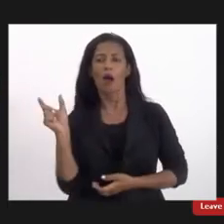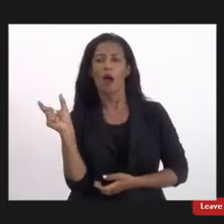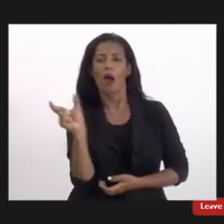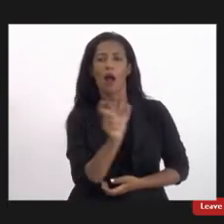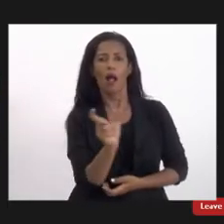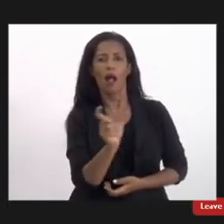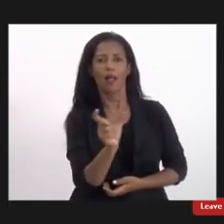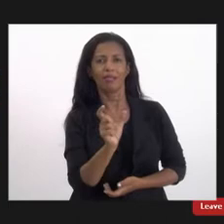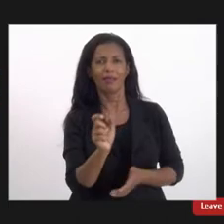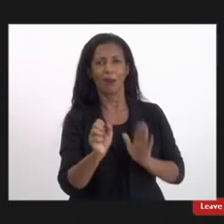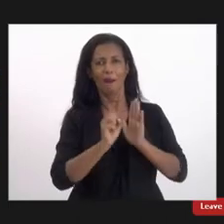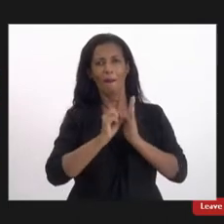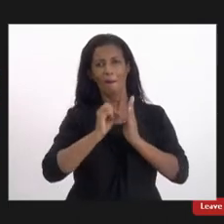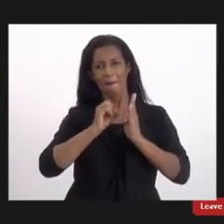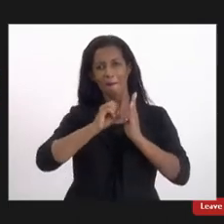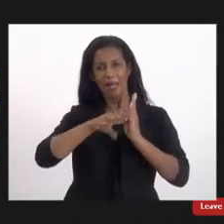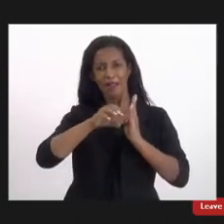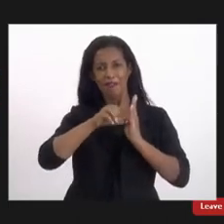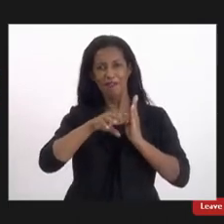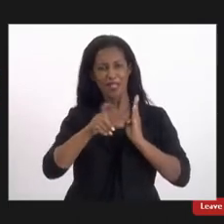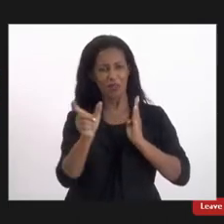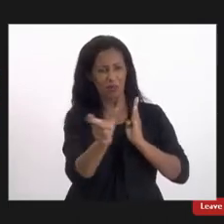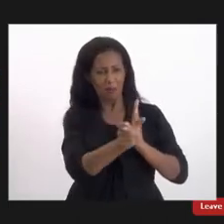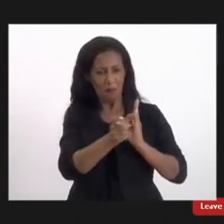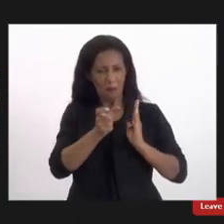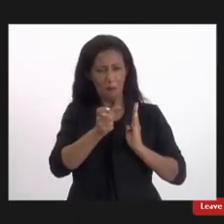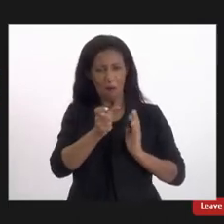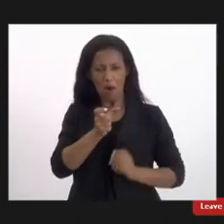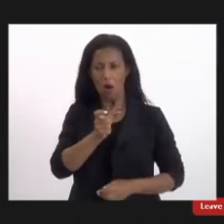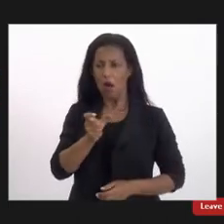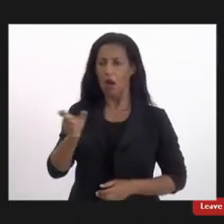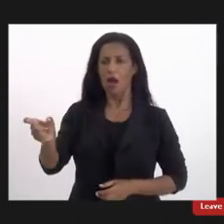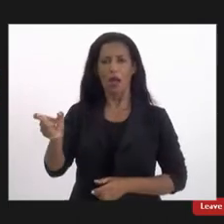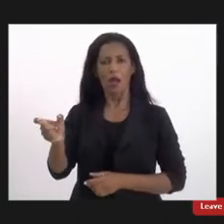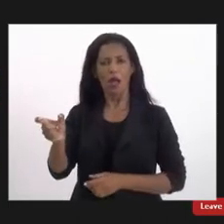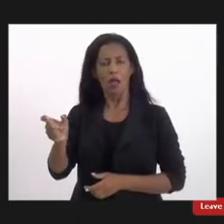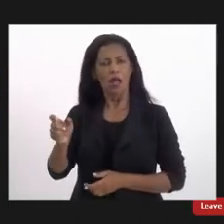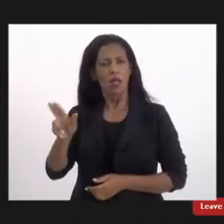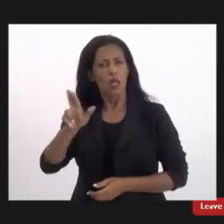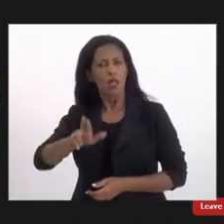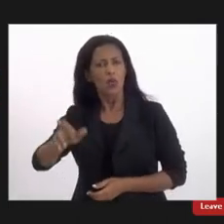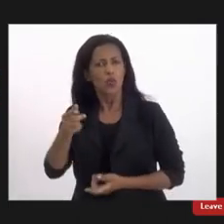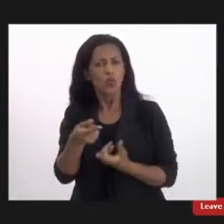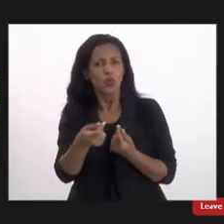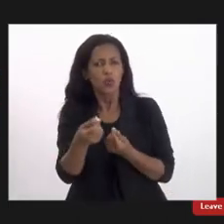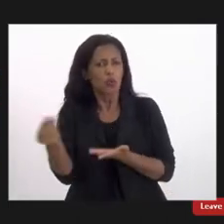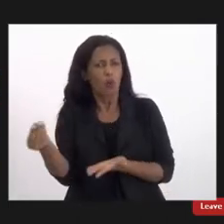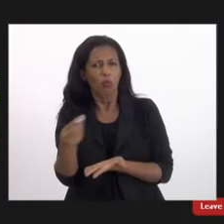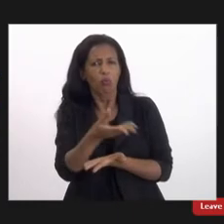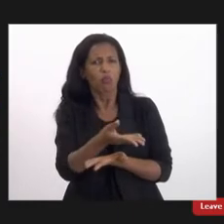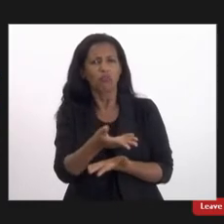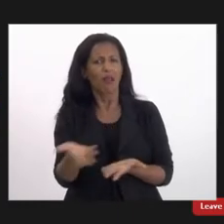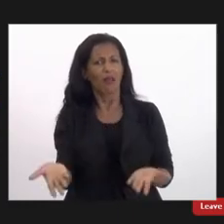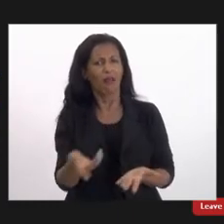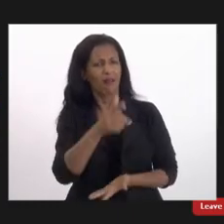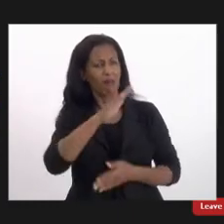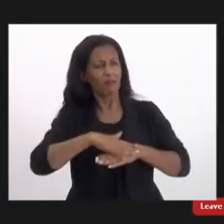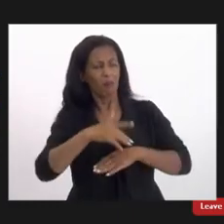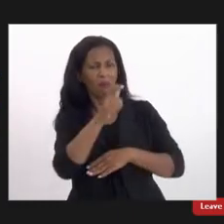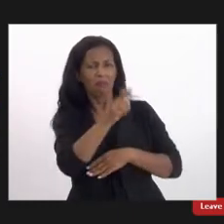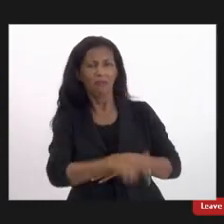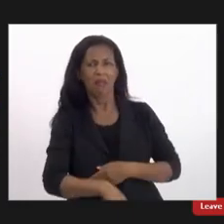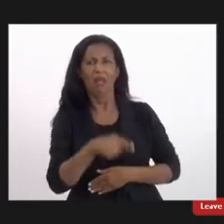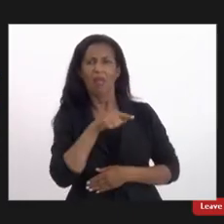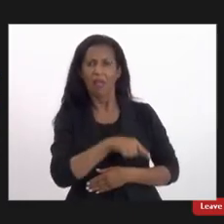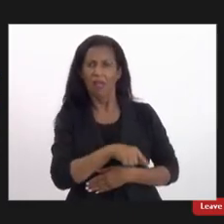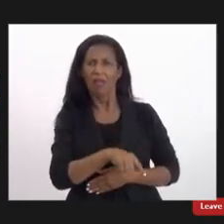benefício e assim comanda o dinheiro dela não dá o dinheiro todo pra ela isso é um